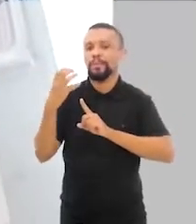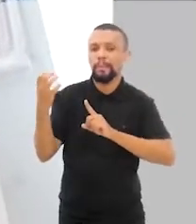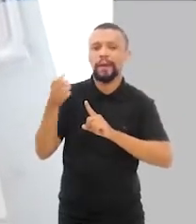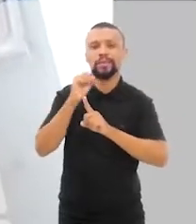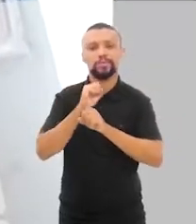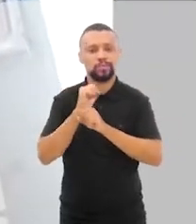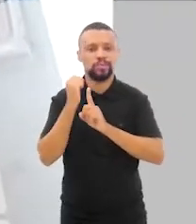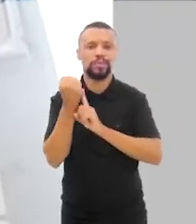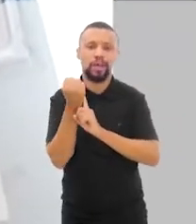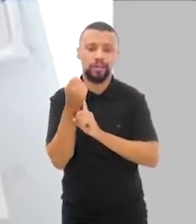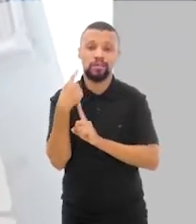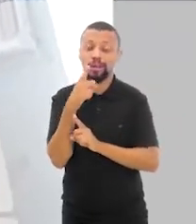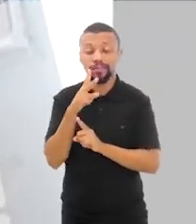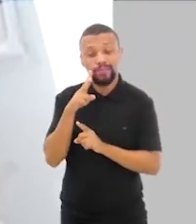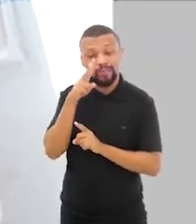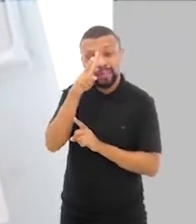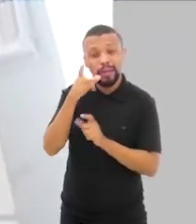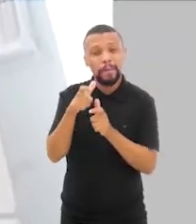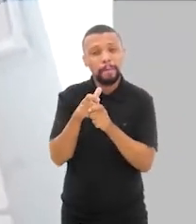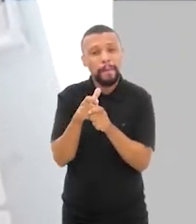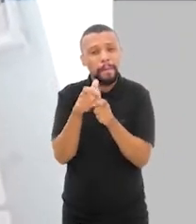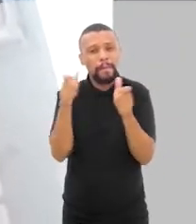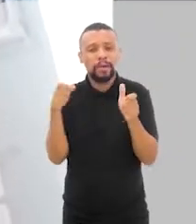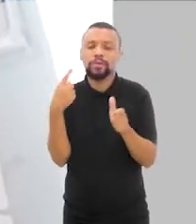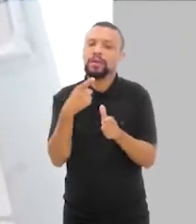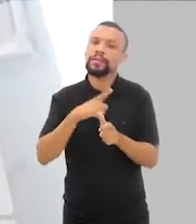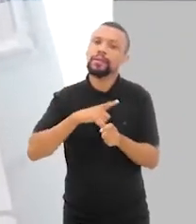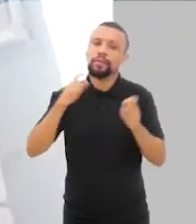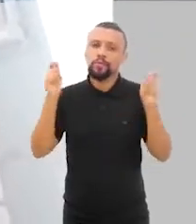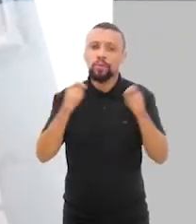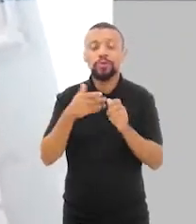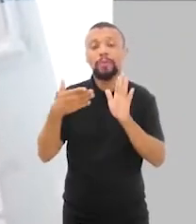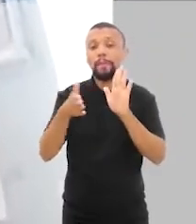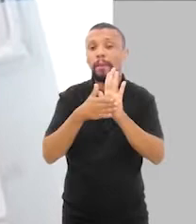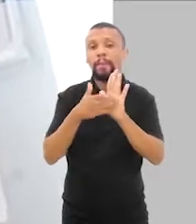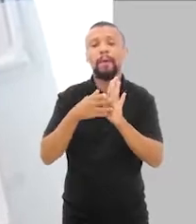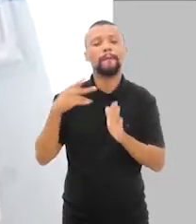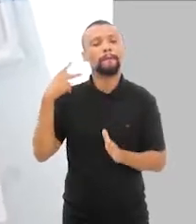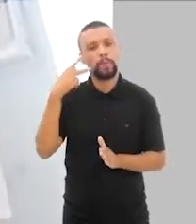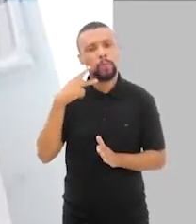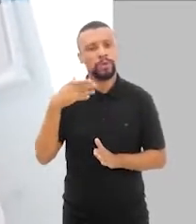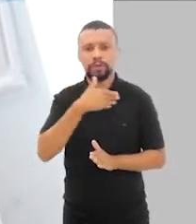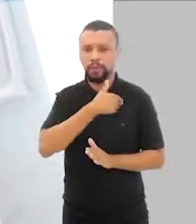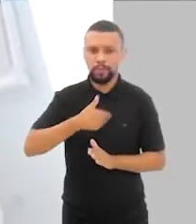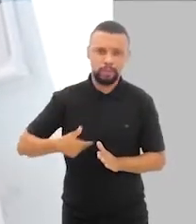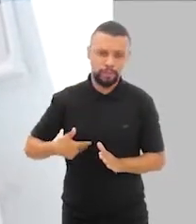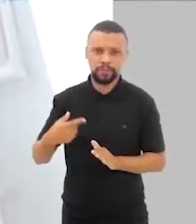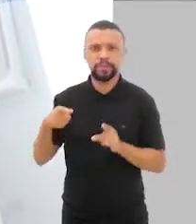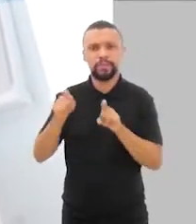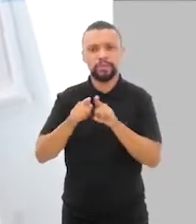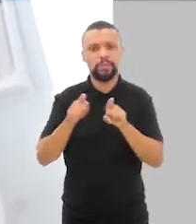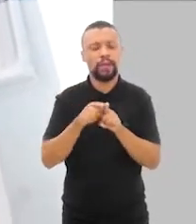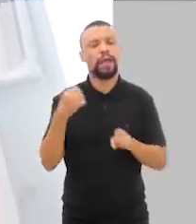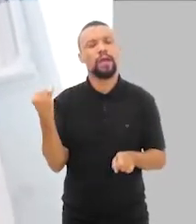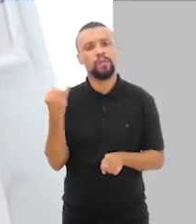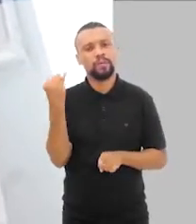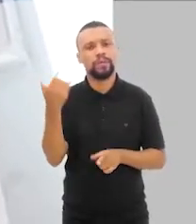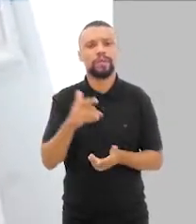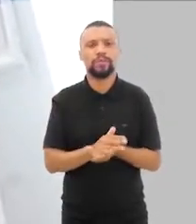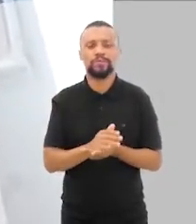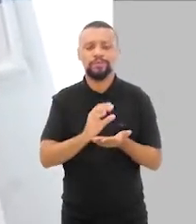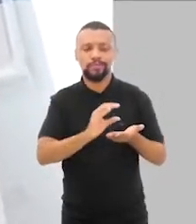gente fortalece, cada vez mais a gente vai ter condições de propor políticas públicas, isso também é muito importante,